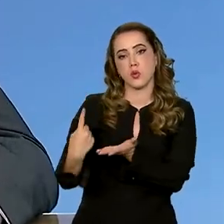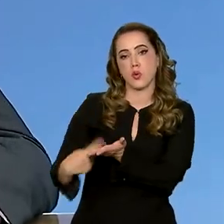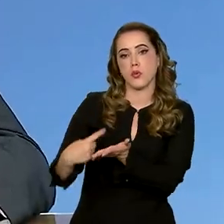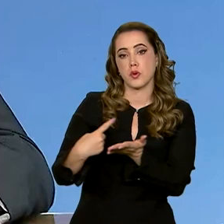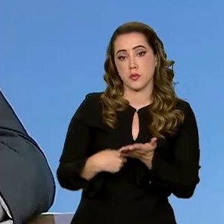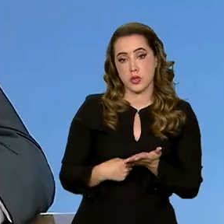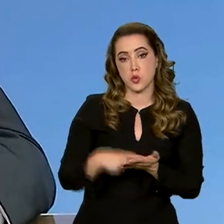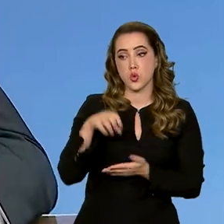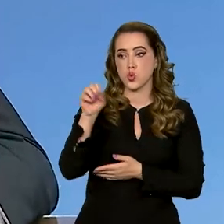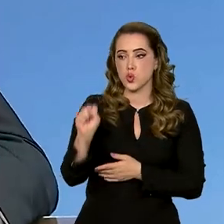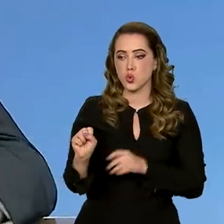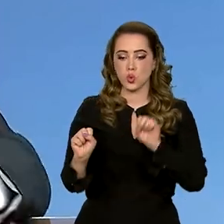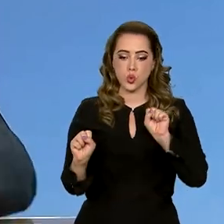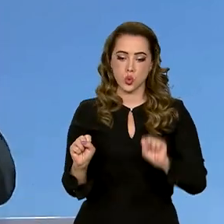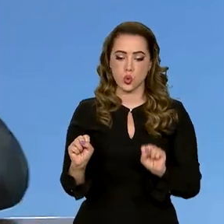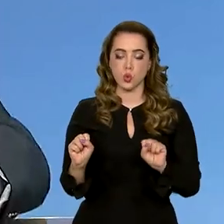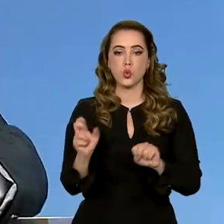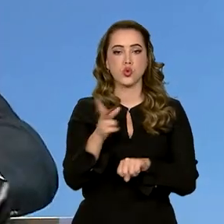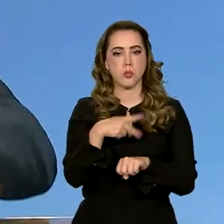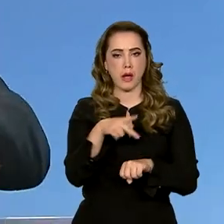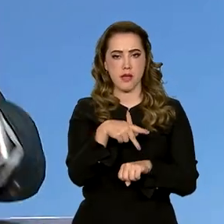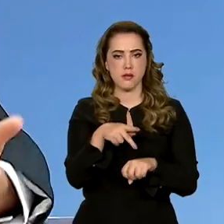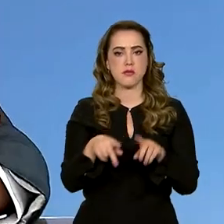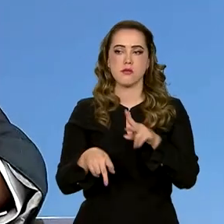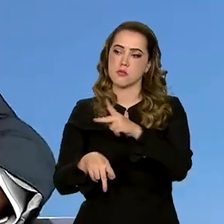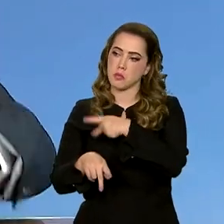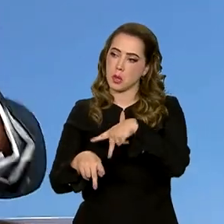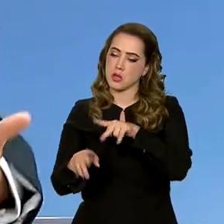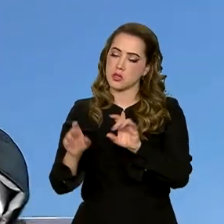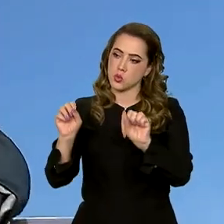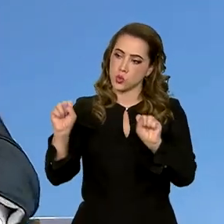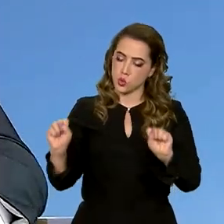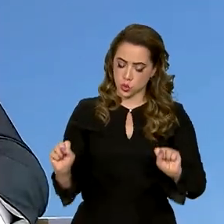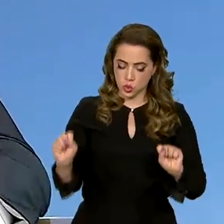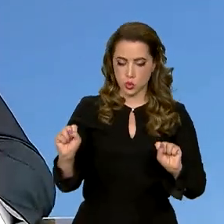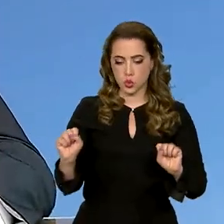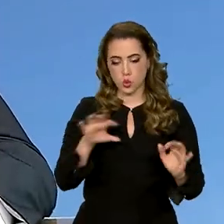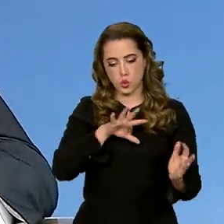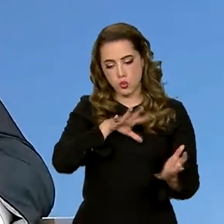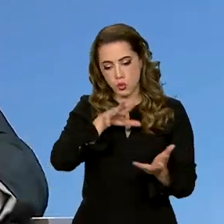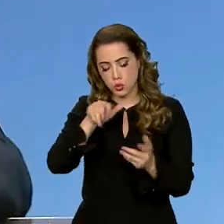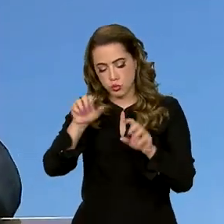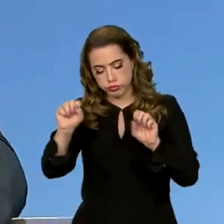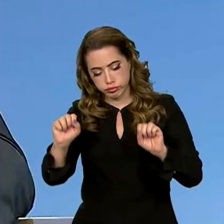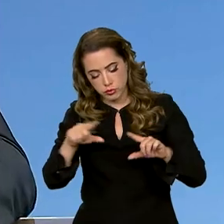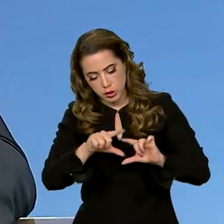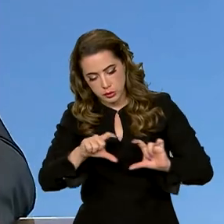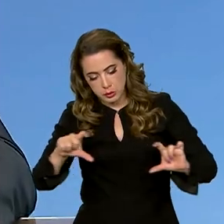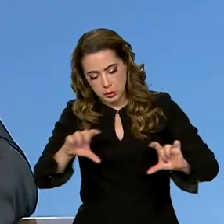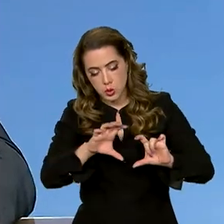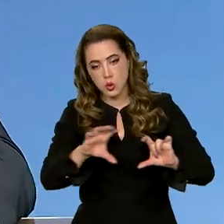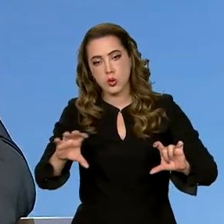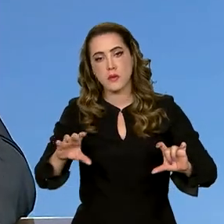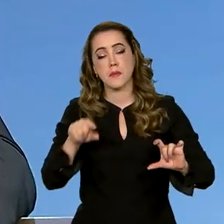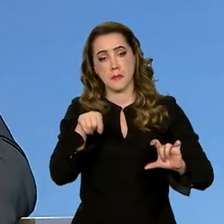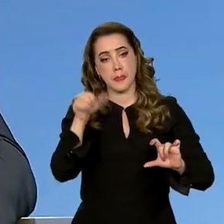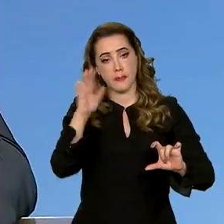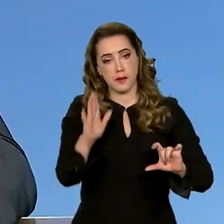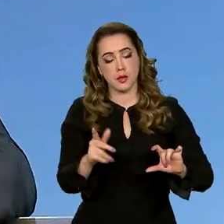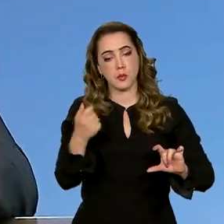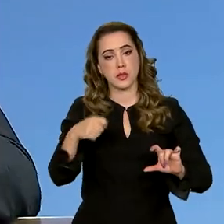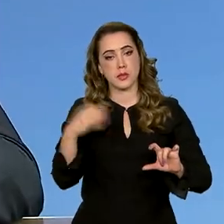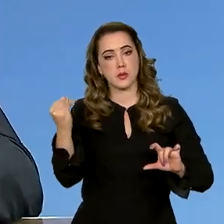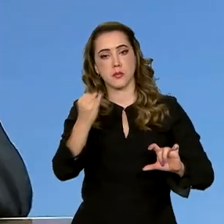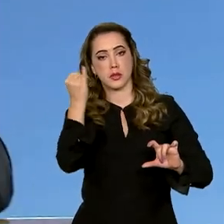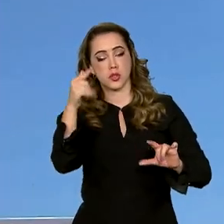sul-sul entre países em desenvolvimento, que já existem, mas precisam e devem ser fortalecidos. E acho que papel do Brasil é um papel especialmente